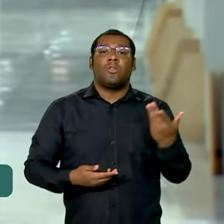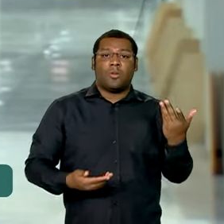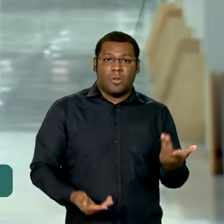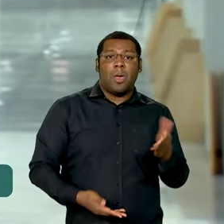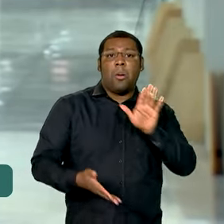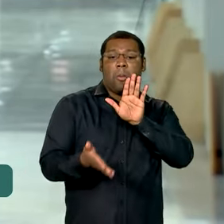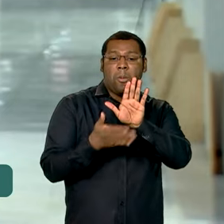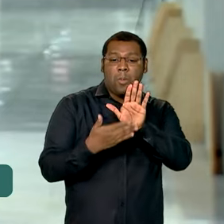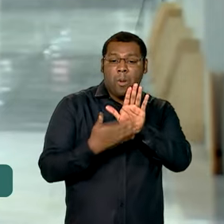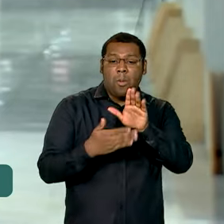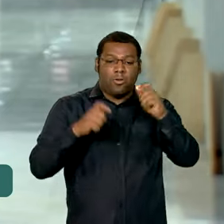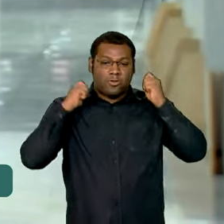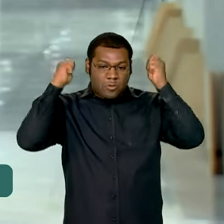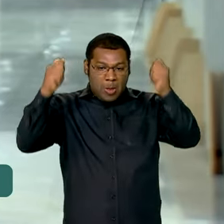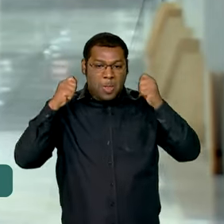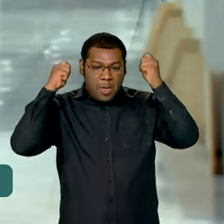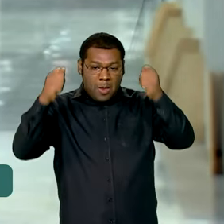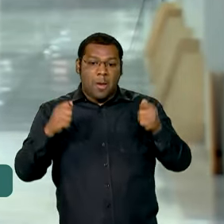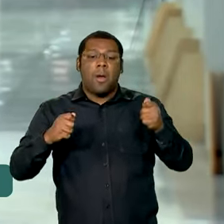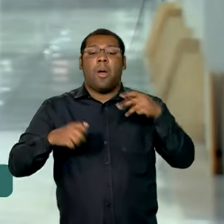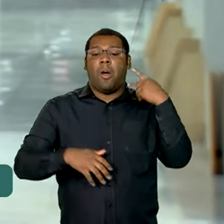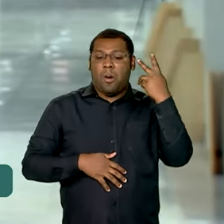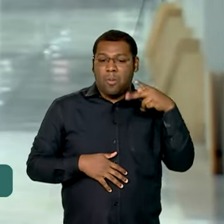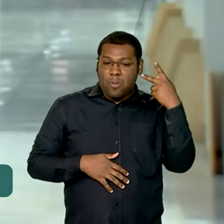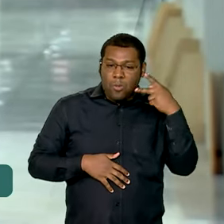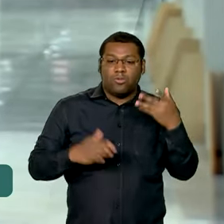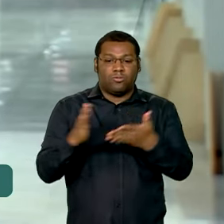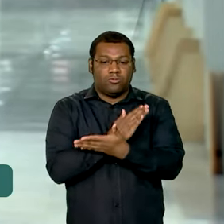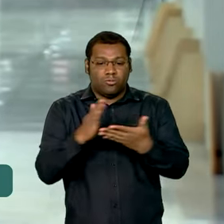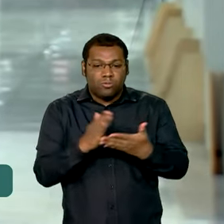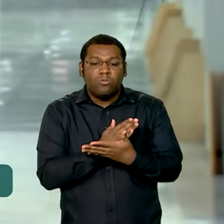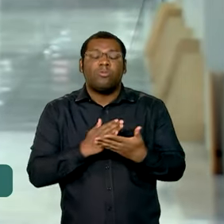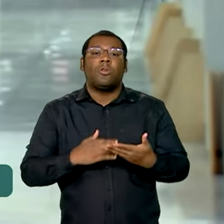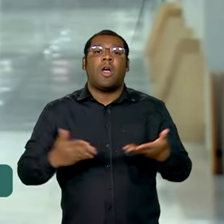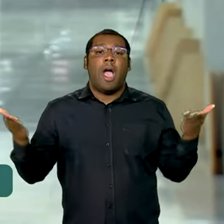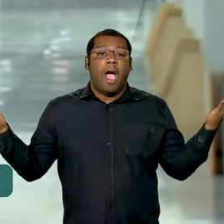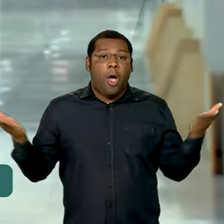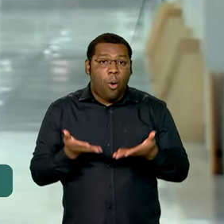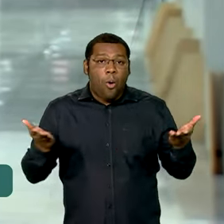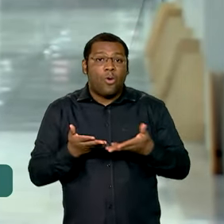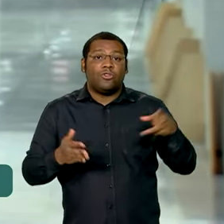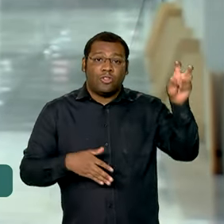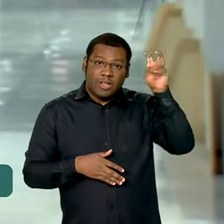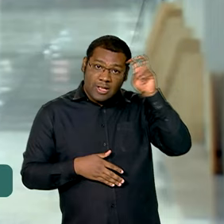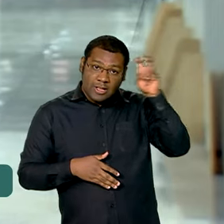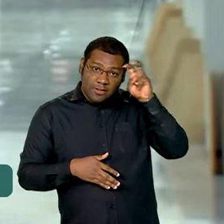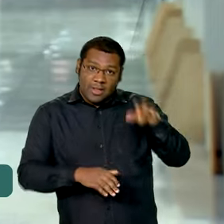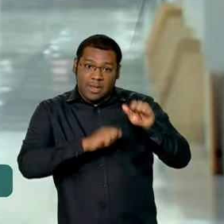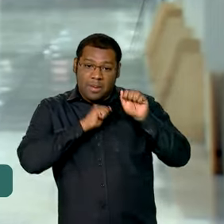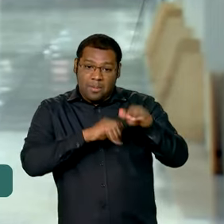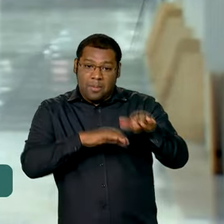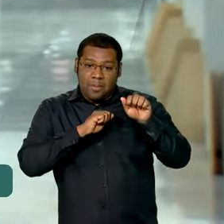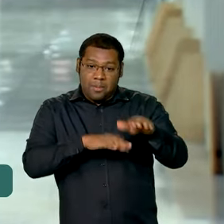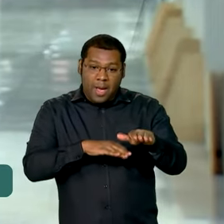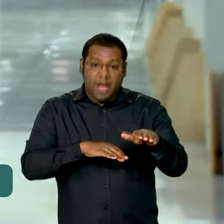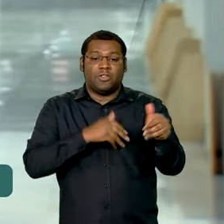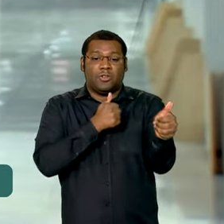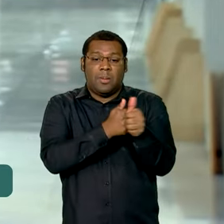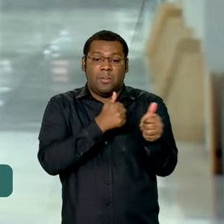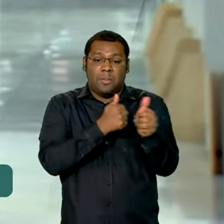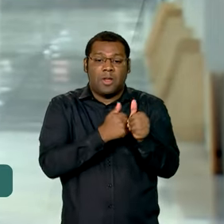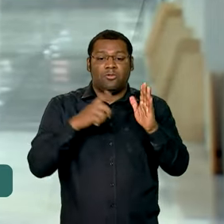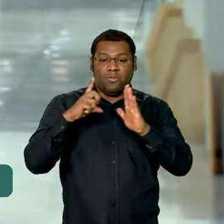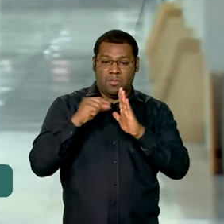reivindicações para parlamentares. A marcha desta quinta-feira, que terminou em frente ao Palácio do